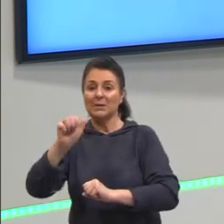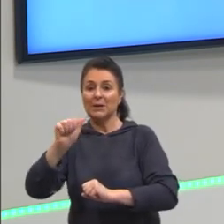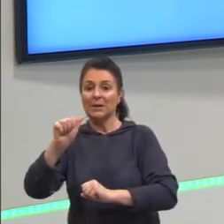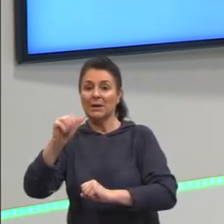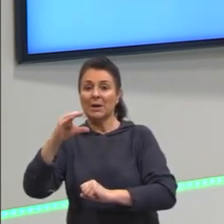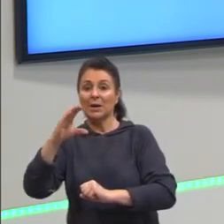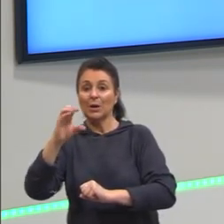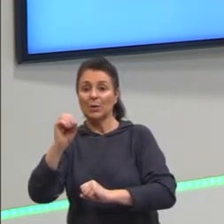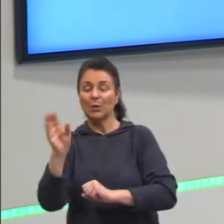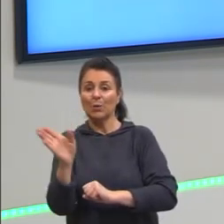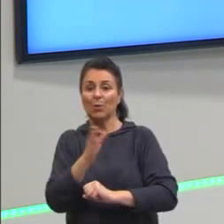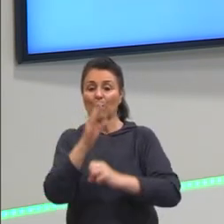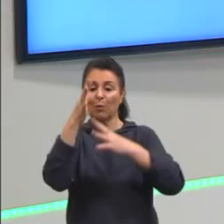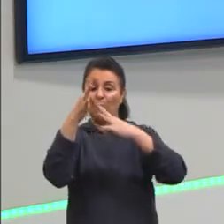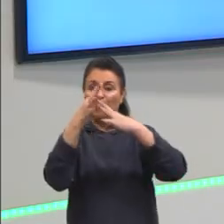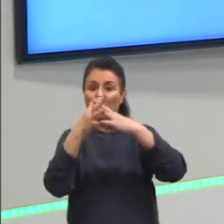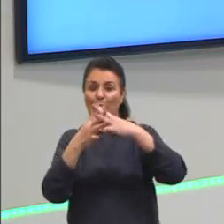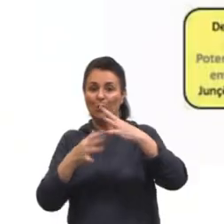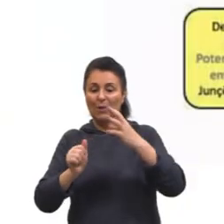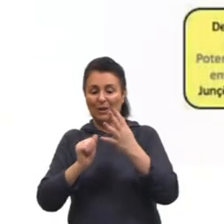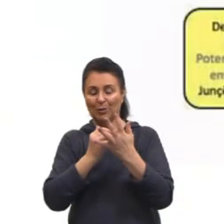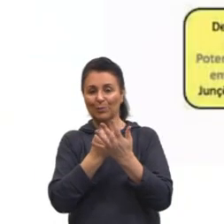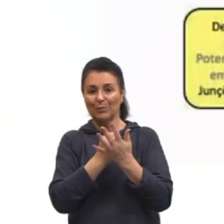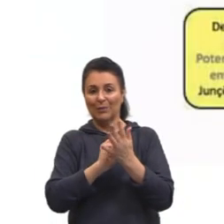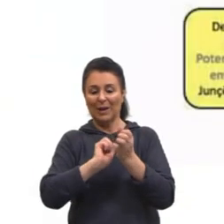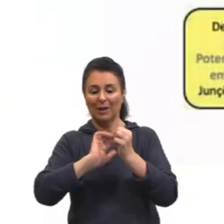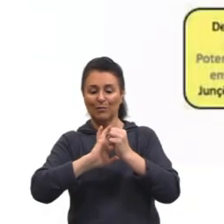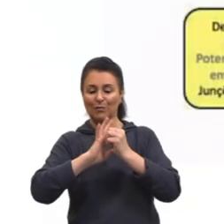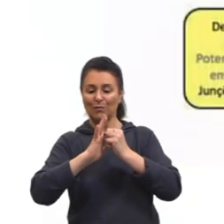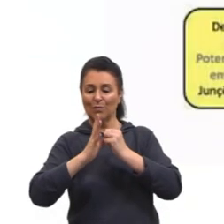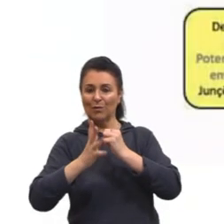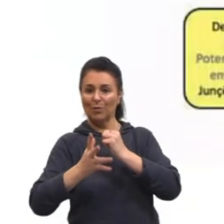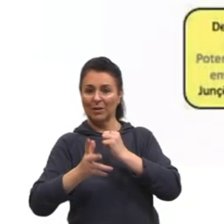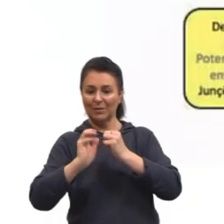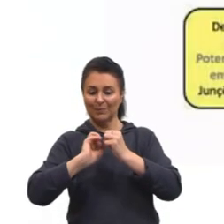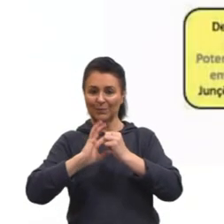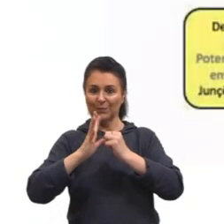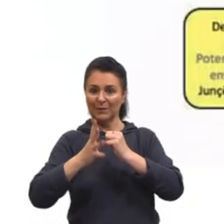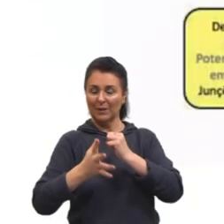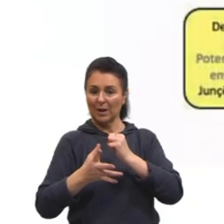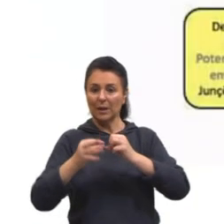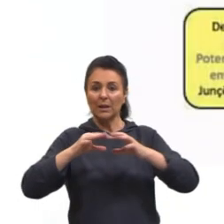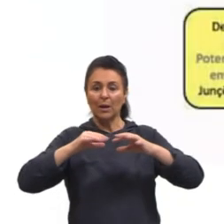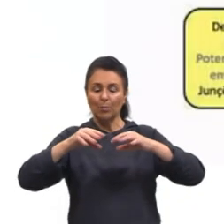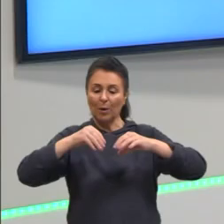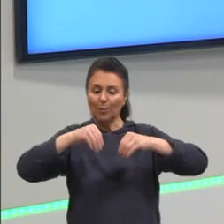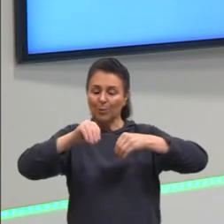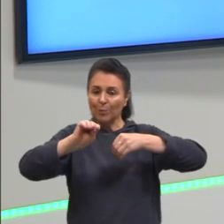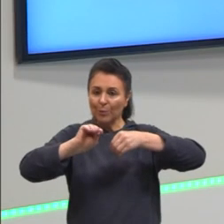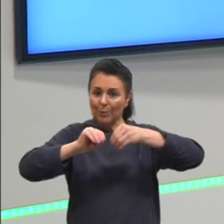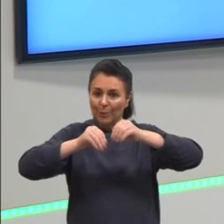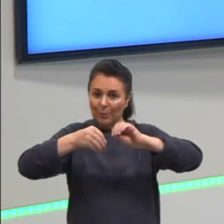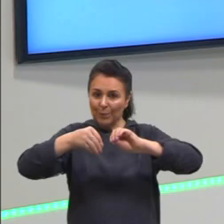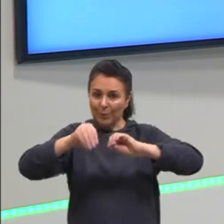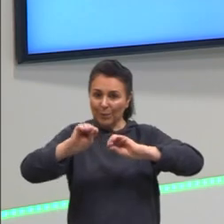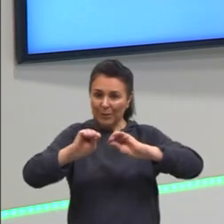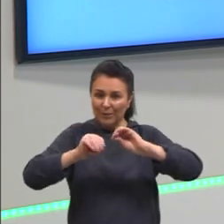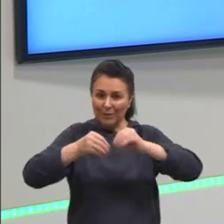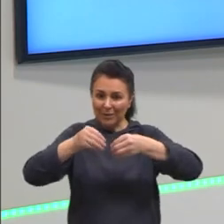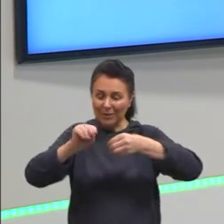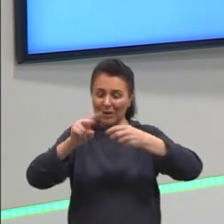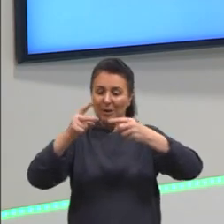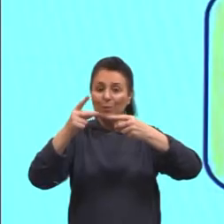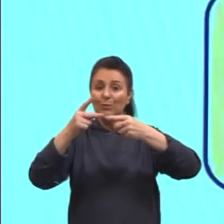ela não é uma camada rígida, ela não é uma membrana rígida. Ela vai ter movimentação constante de proteínas e